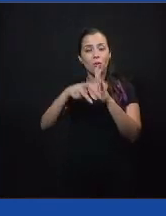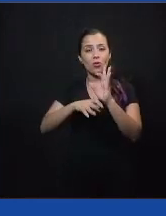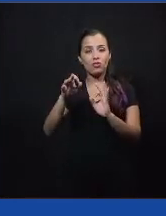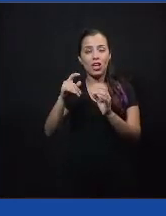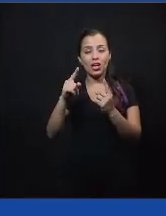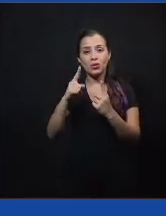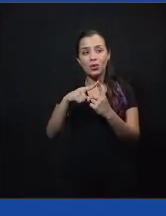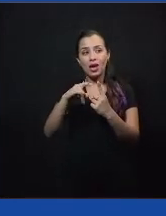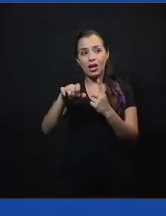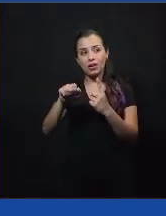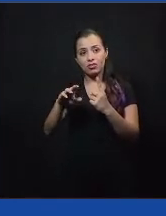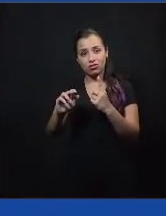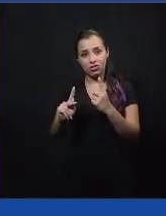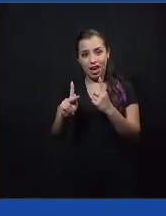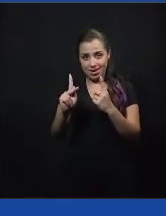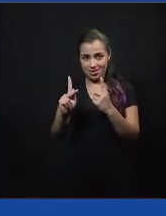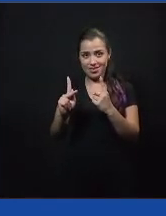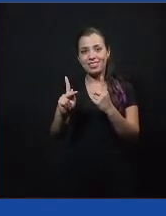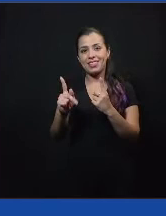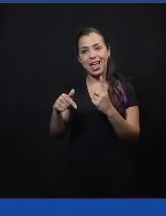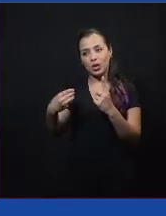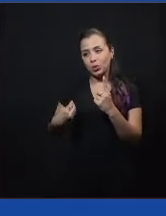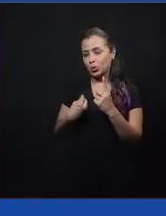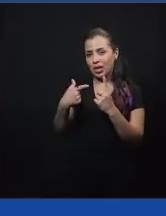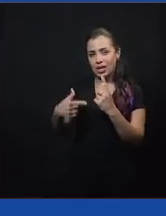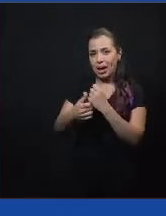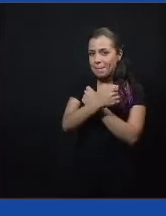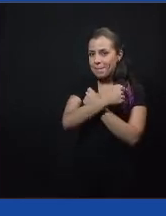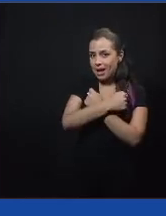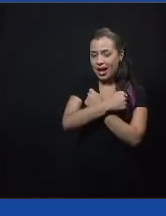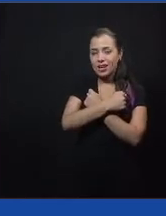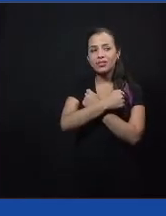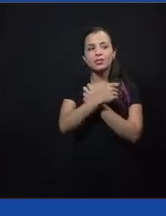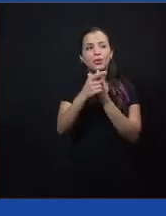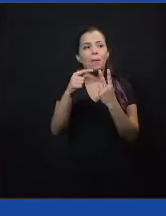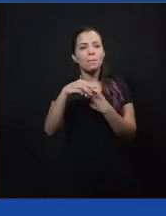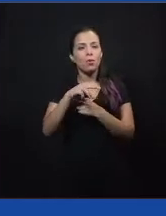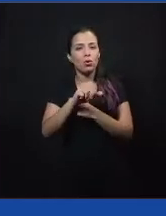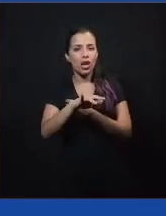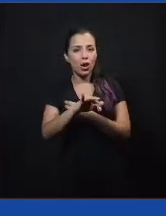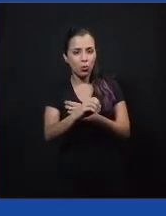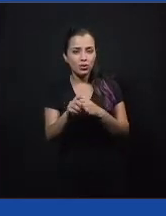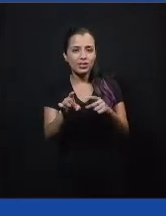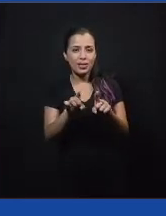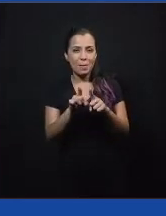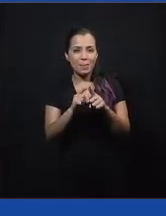A Jaque não está aqui. Então, Jaque, um abraço. Preto e Murilo, um grande abraço também. Obrigado por tudo.